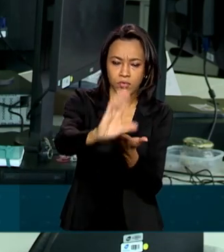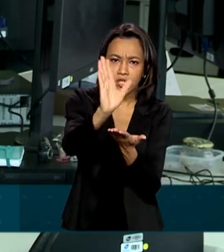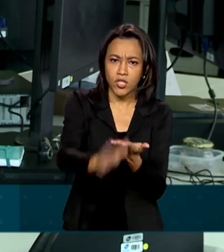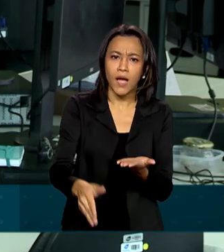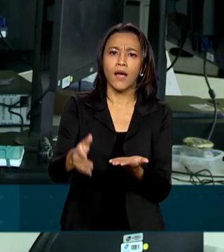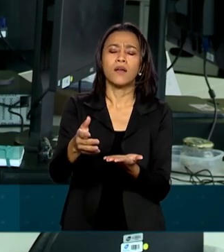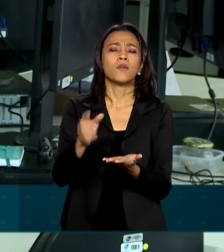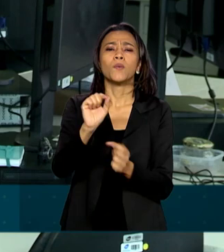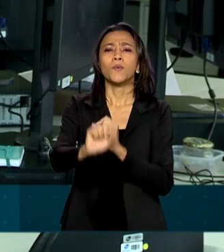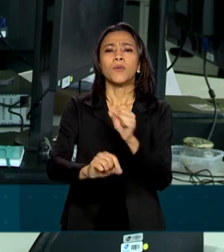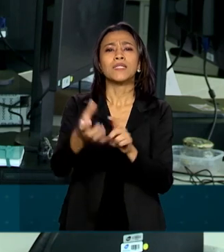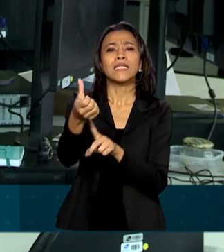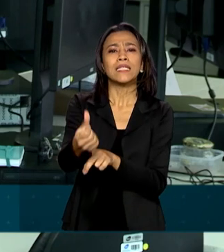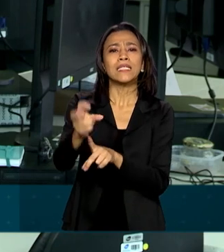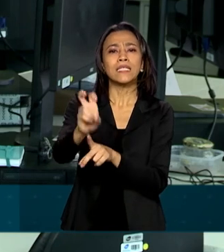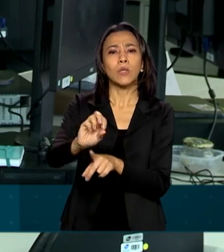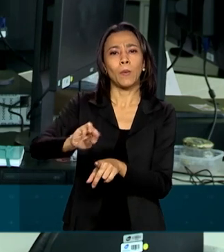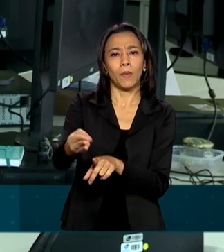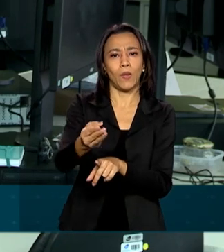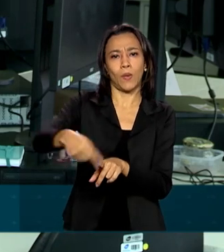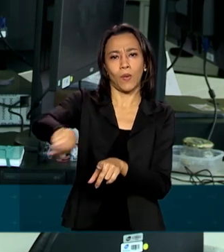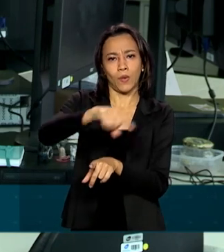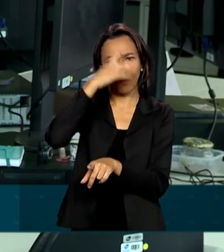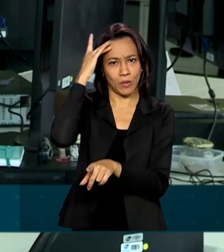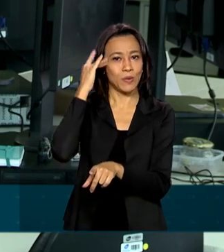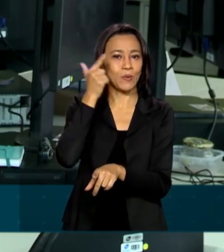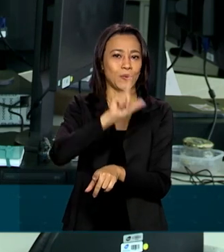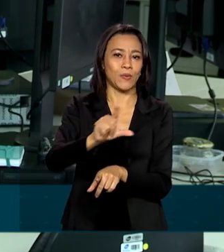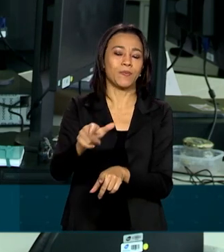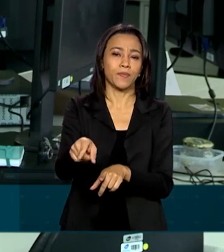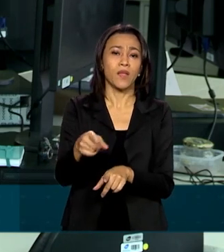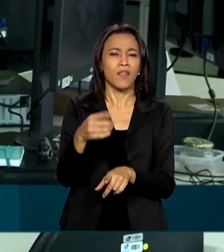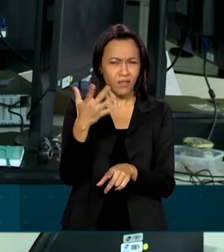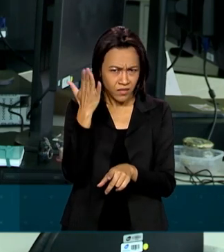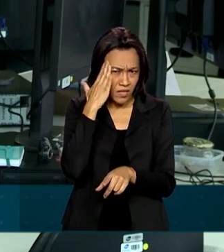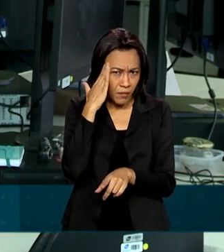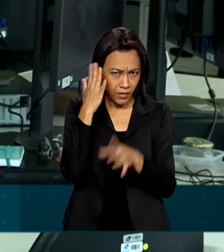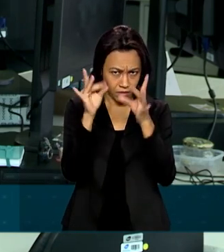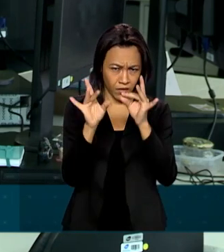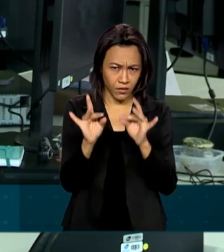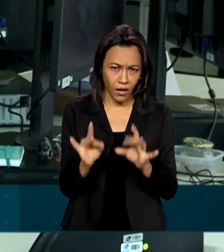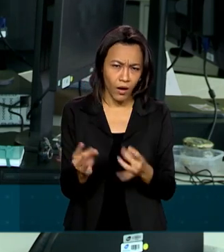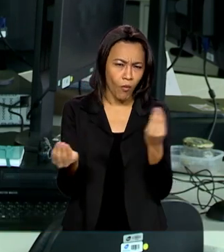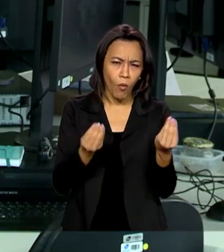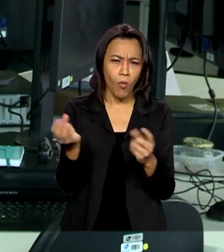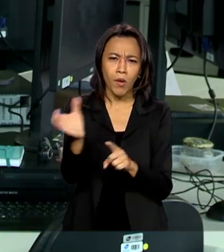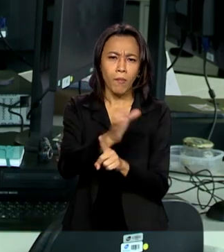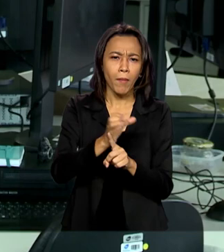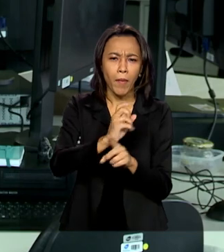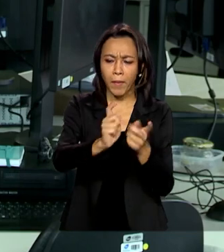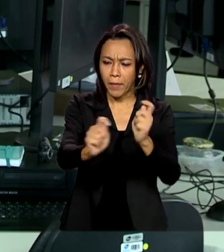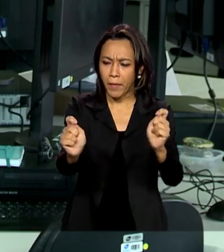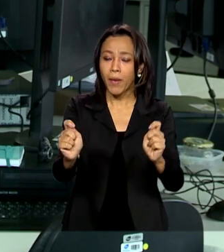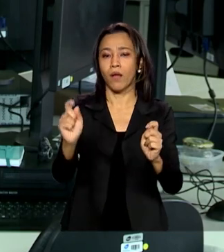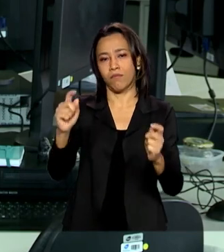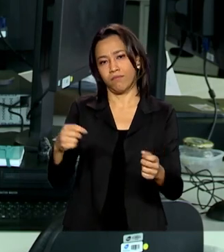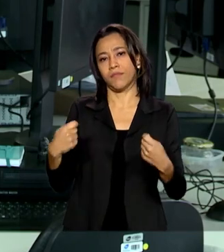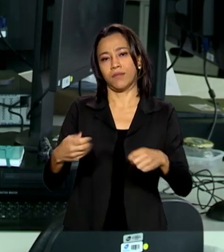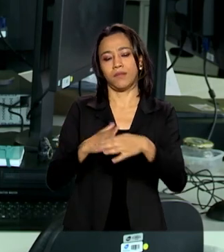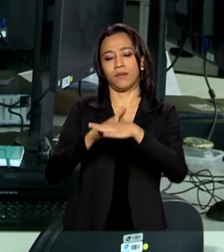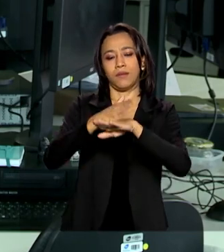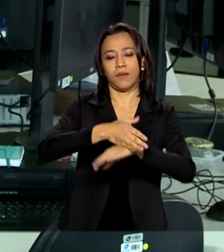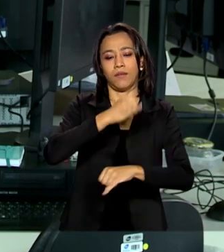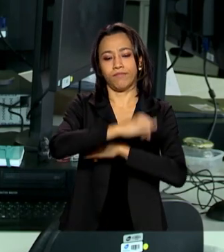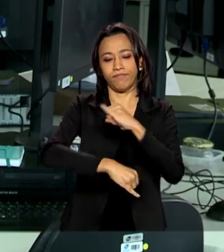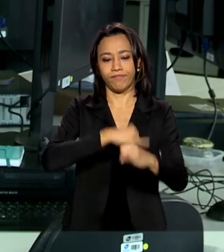milhões de brasileiros. Para quem quiser saber mais detalhes sobre o calendário de pagamentos, é só entrar no aplicativo